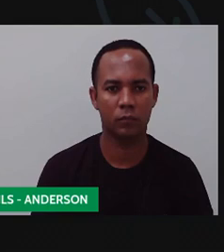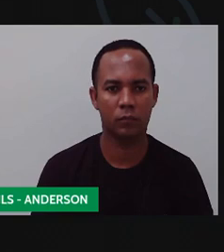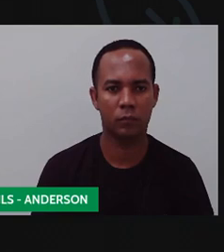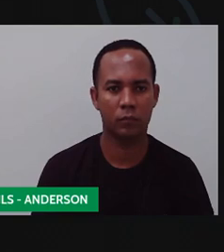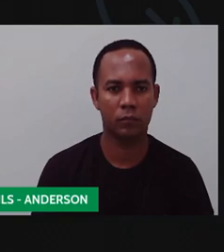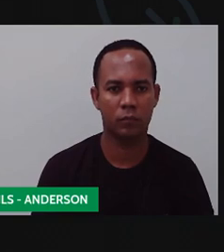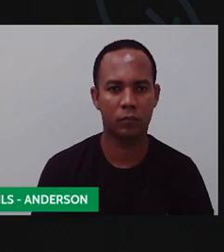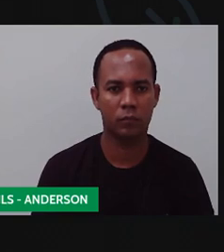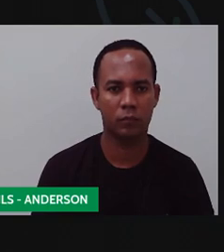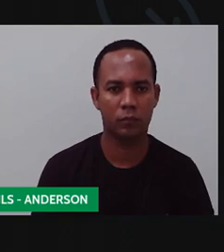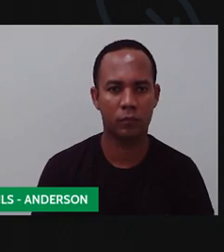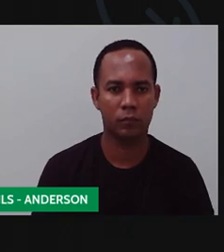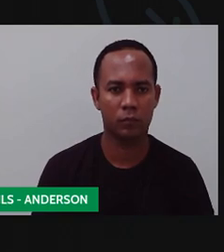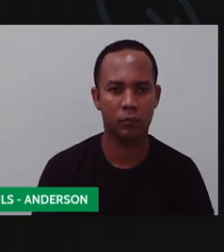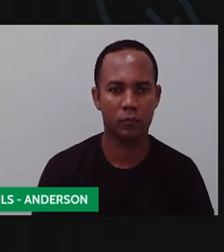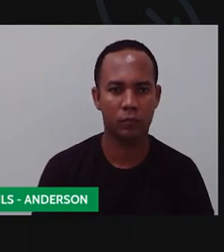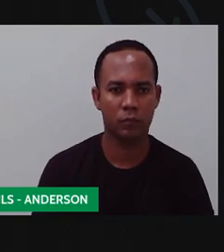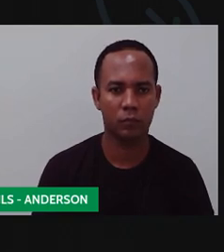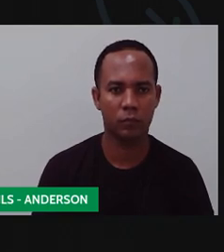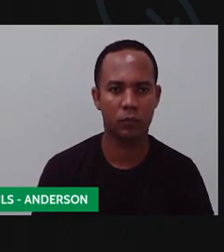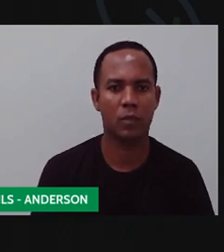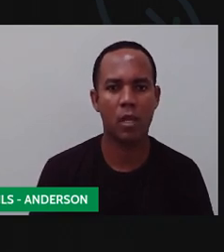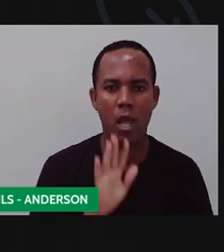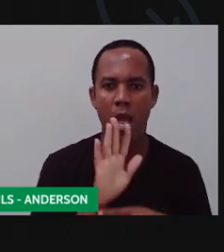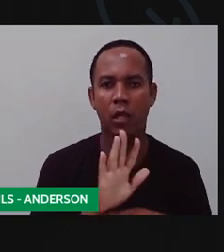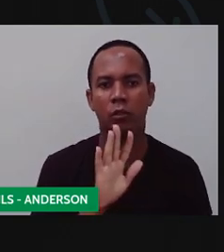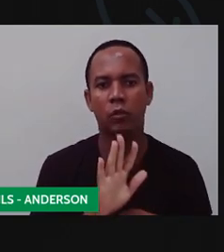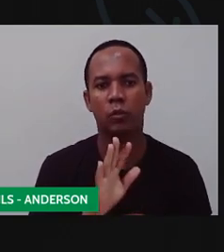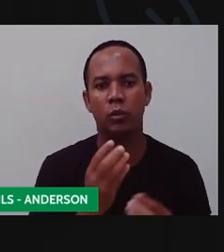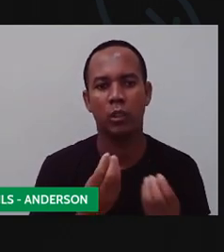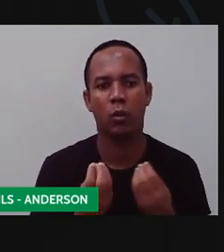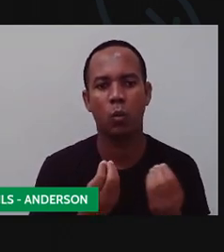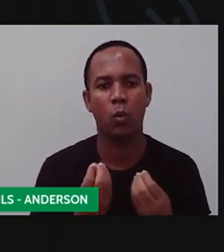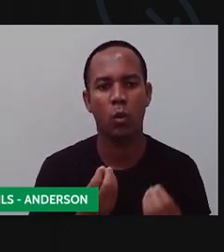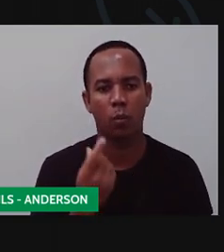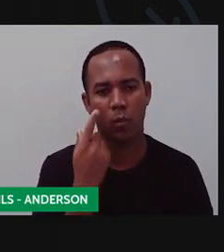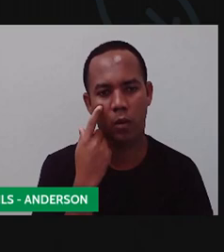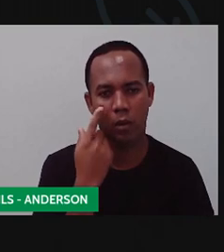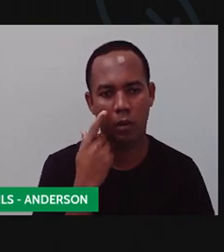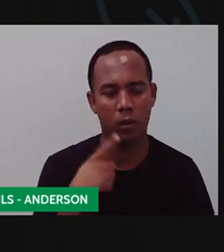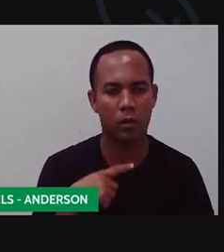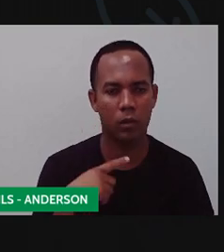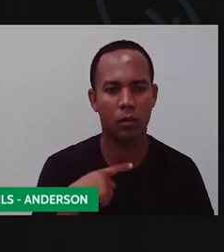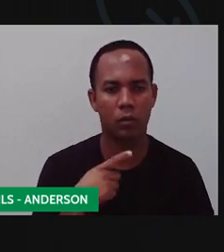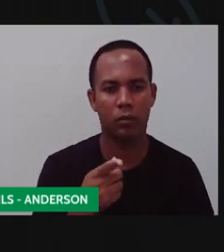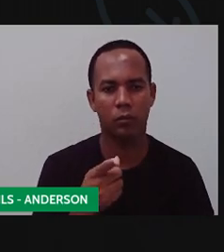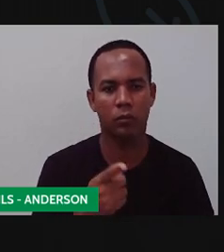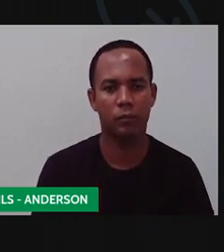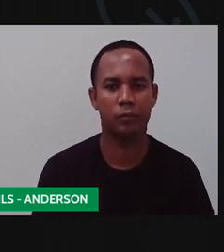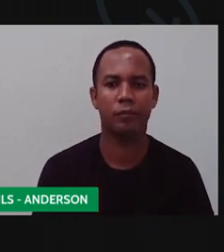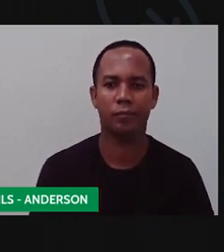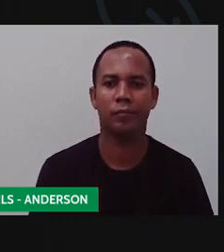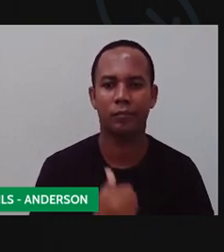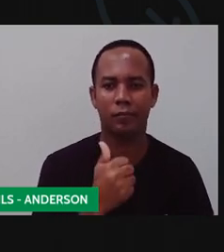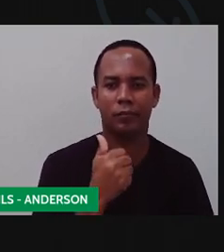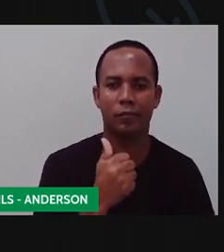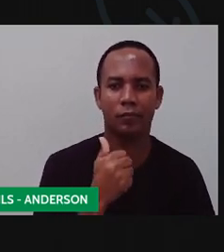conseguirem, vocês podem fazer o quê? Pedir ajuda de um adulto. Já temos aqui o corpinho. Tá gostando, Anderson?